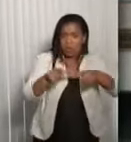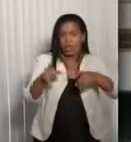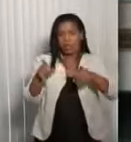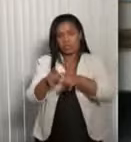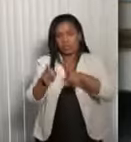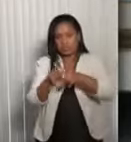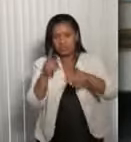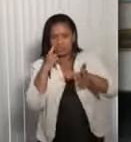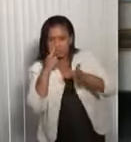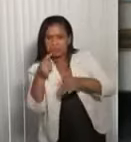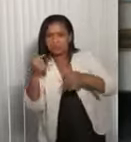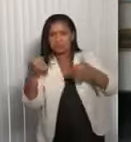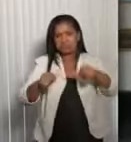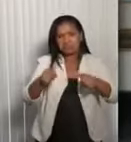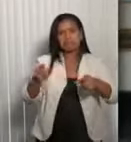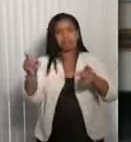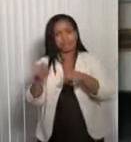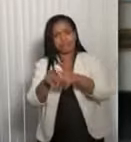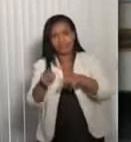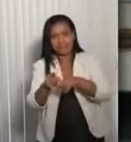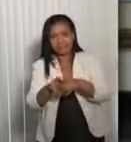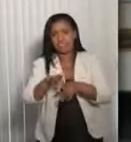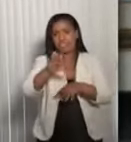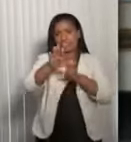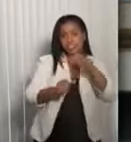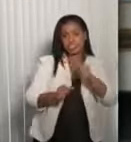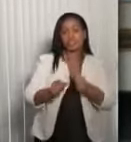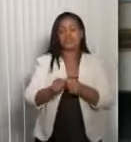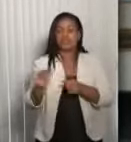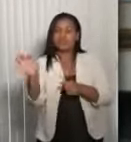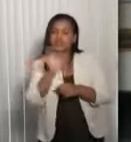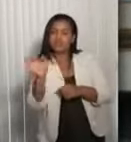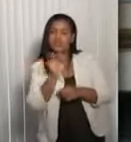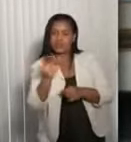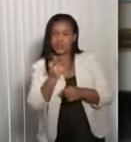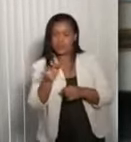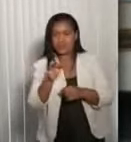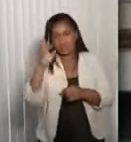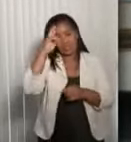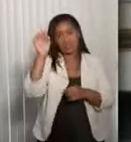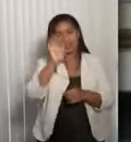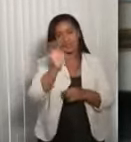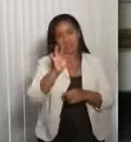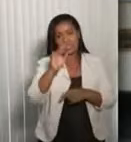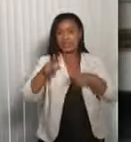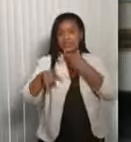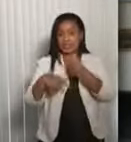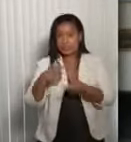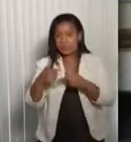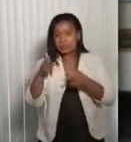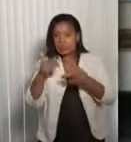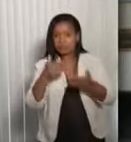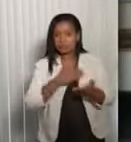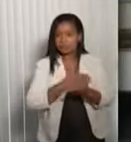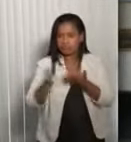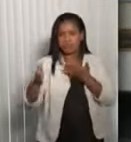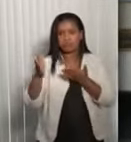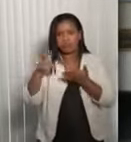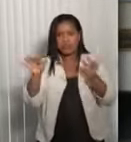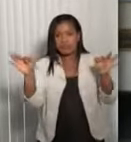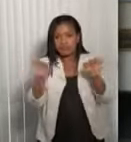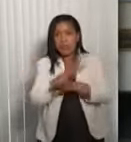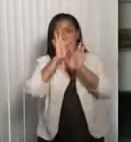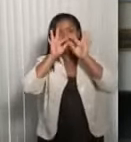as autoridades federais para aprovar a área e assim que tiver um andamento mais